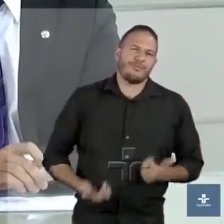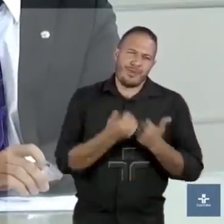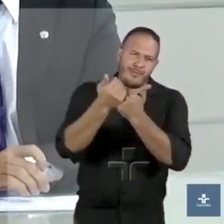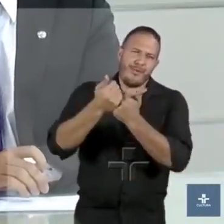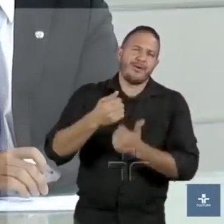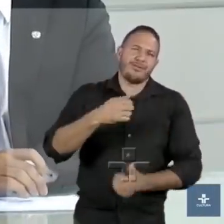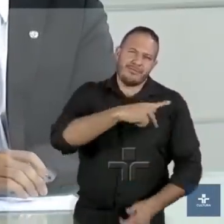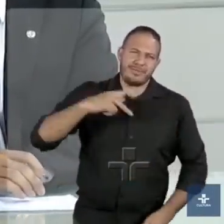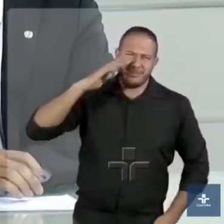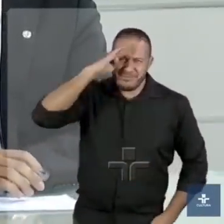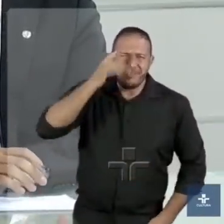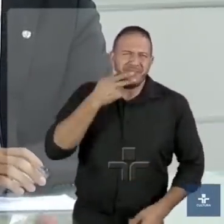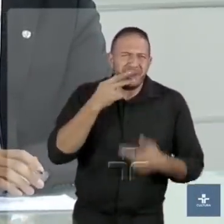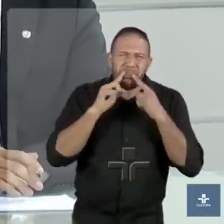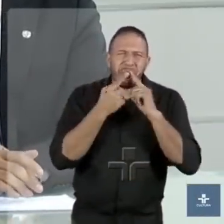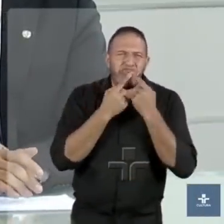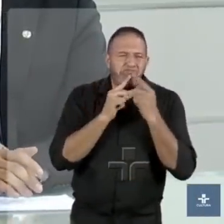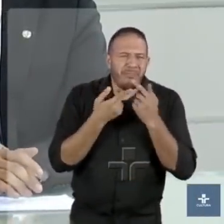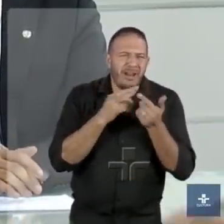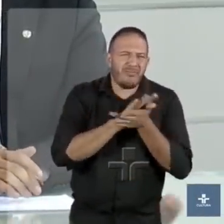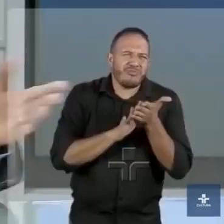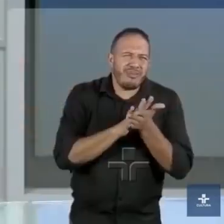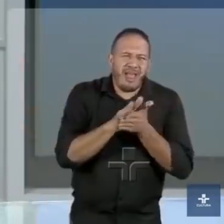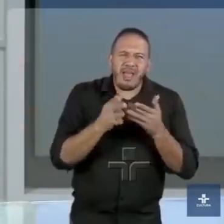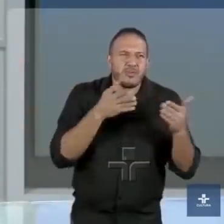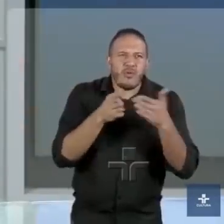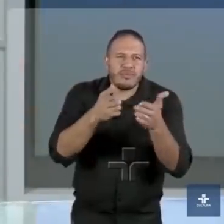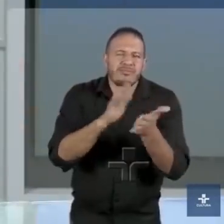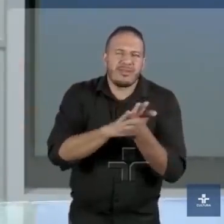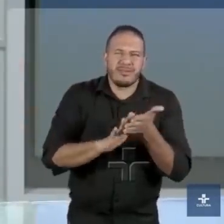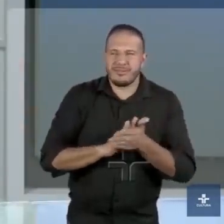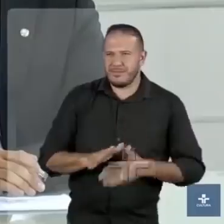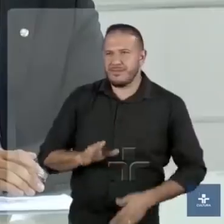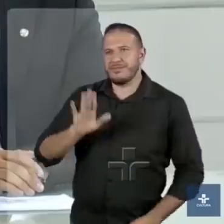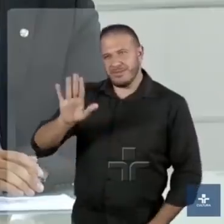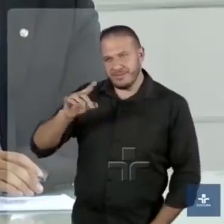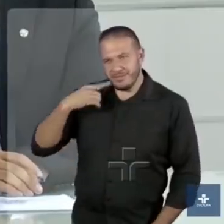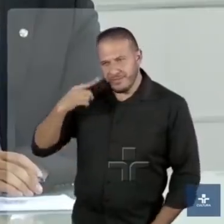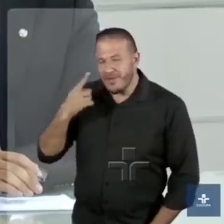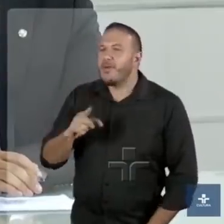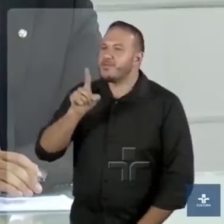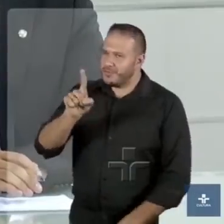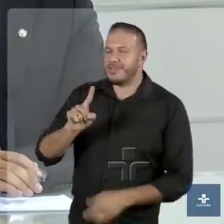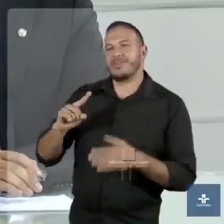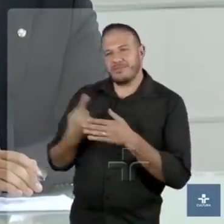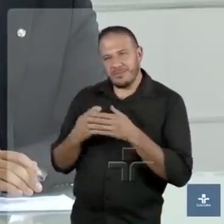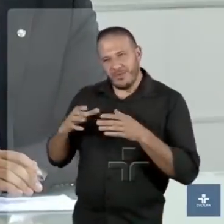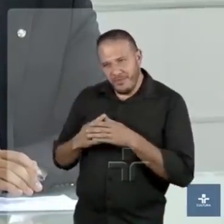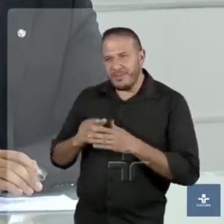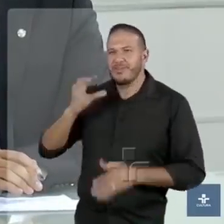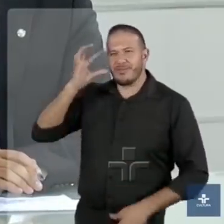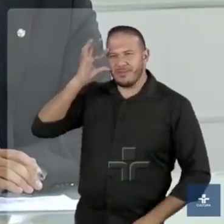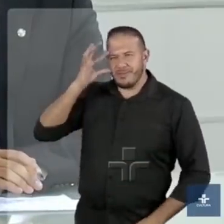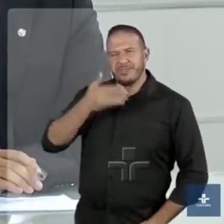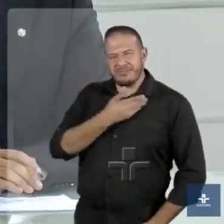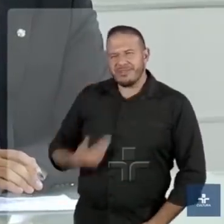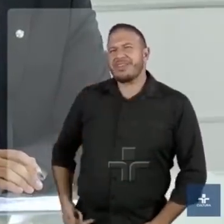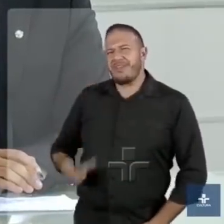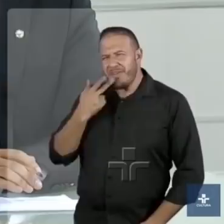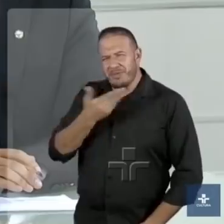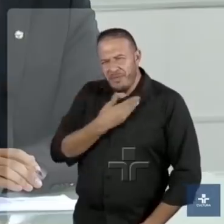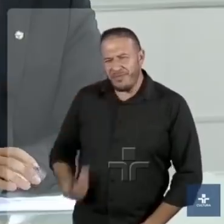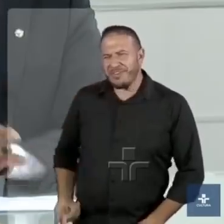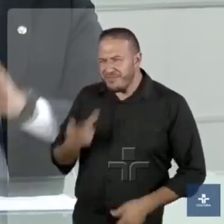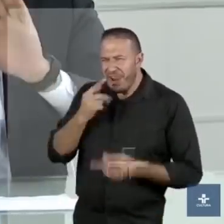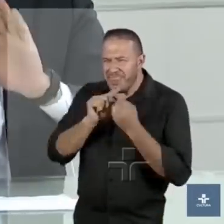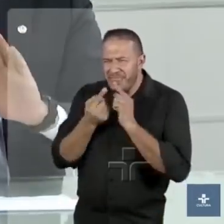fala nada com nada, não aponta nenhum caminho para o Brasil. Deputado Orlando, o senhor fez parte da base do governo Dilma. O senhor realmente quer falar sobre um governo que não fala